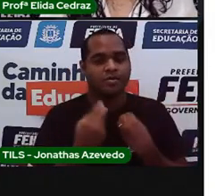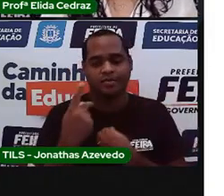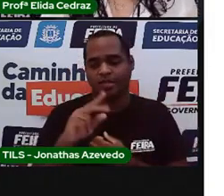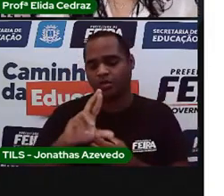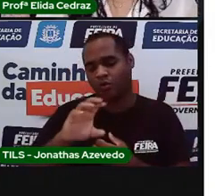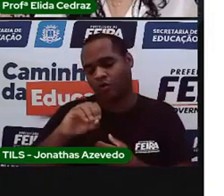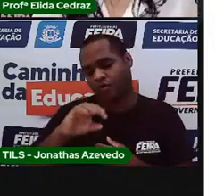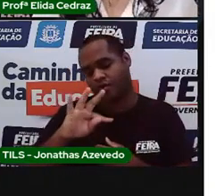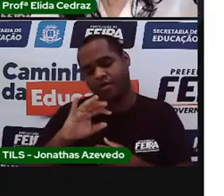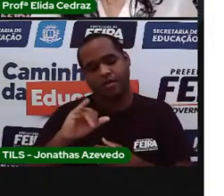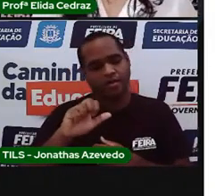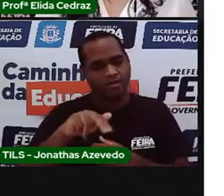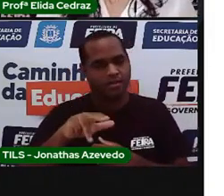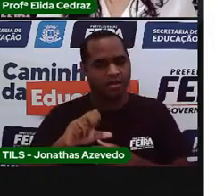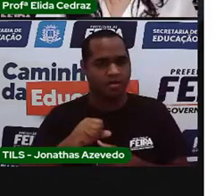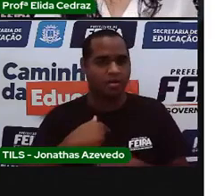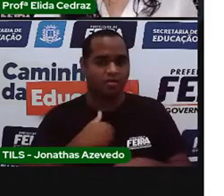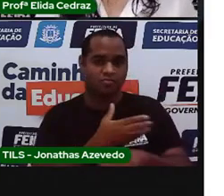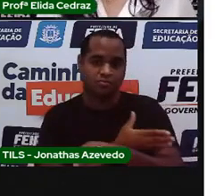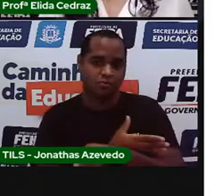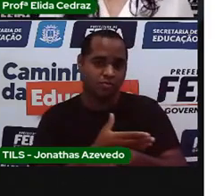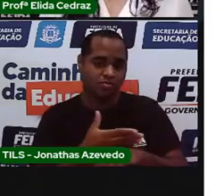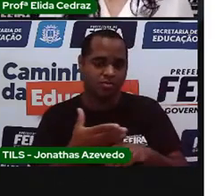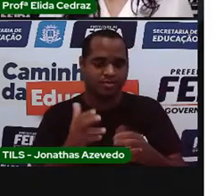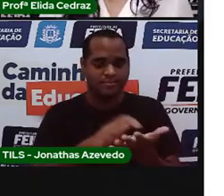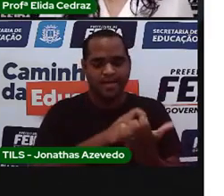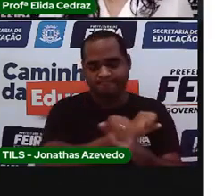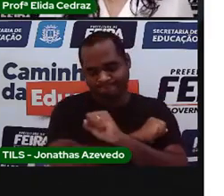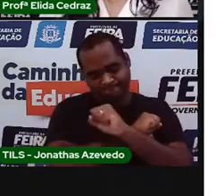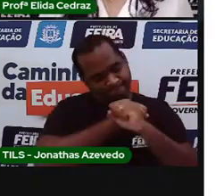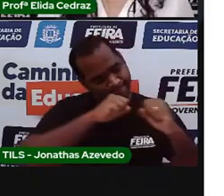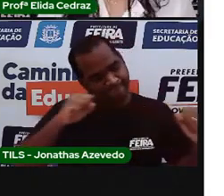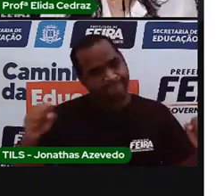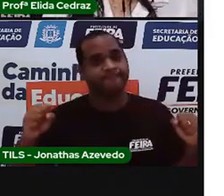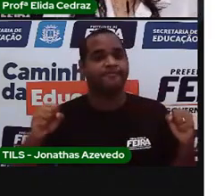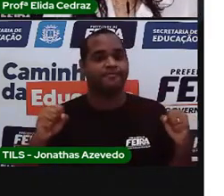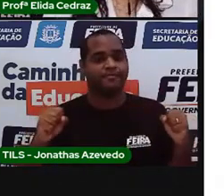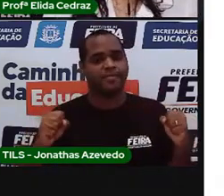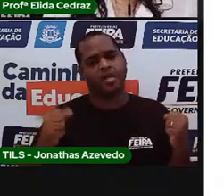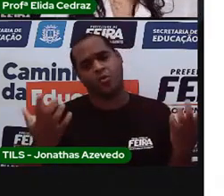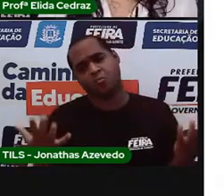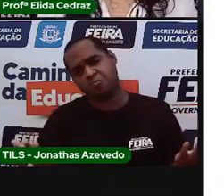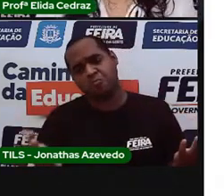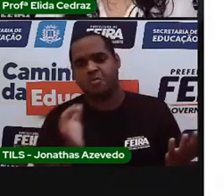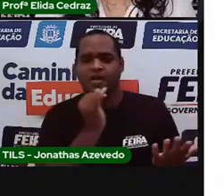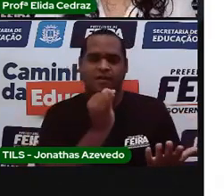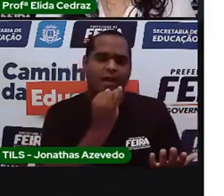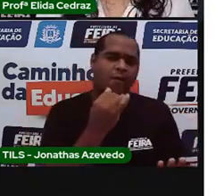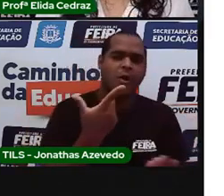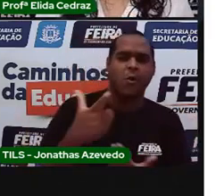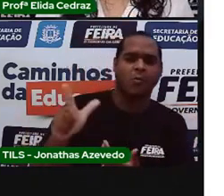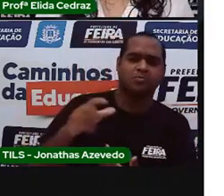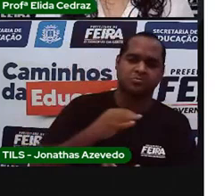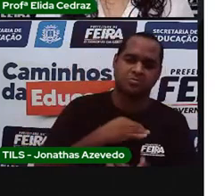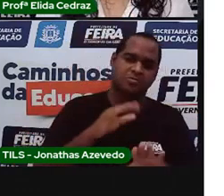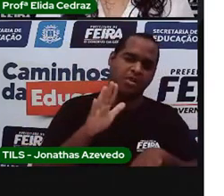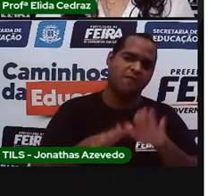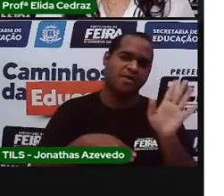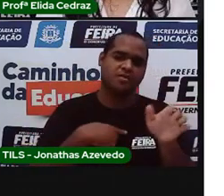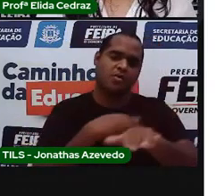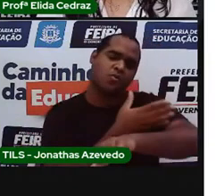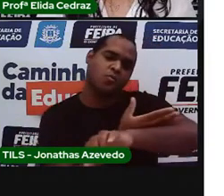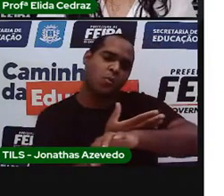rotina. Eu tenho o costume de levantar cedo. Ou eu tenho o costume